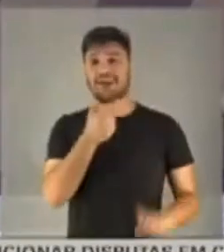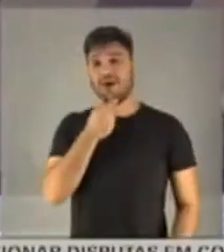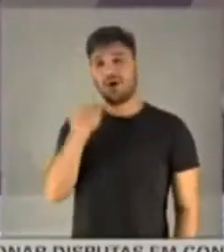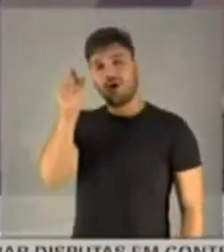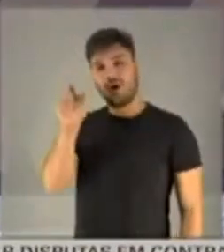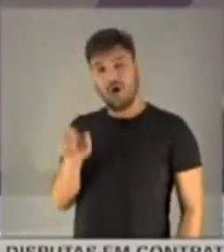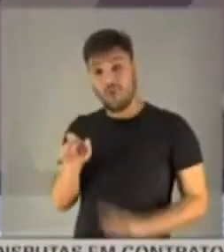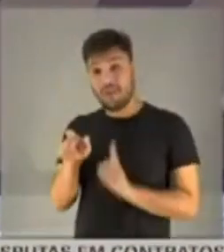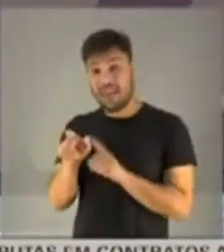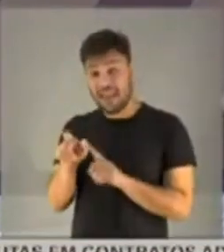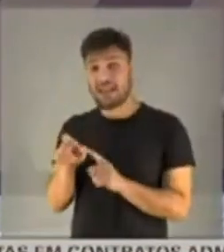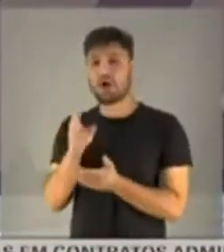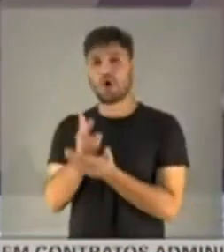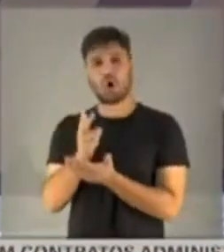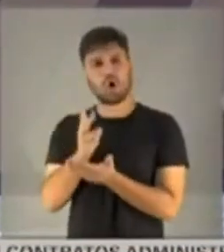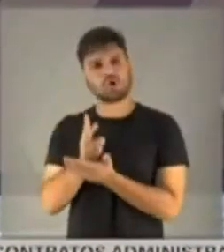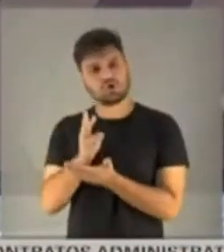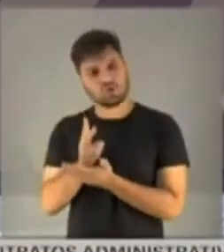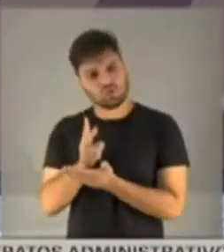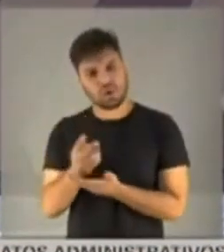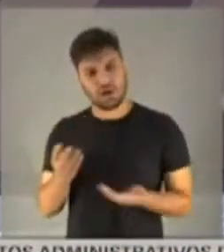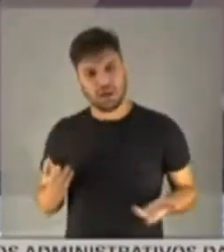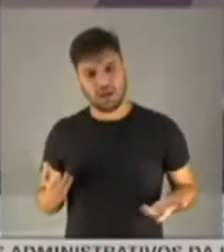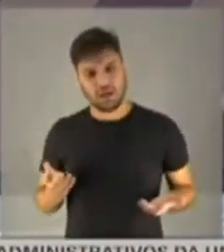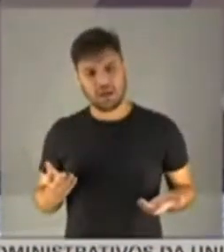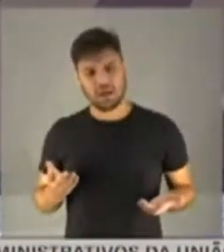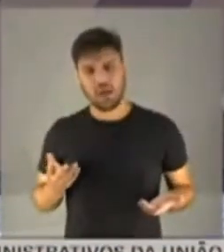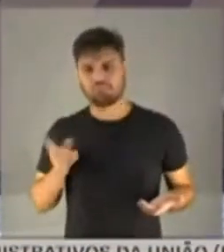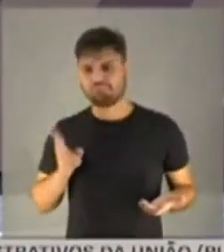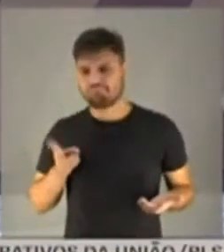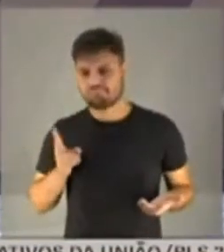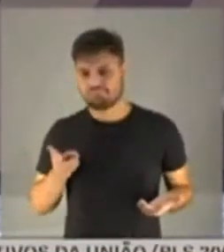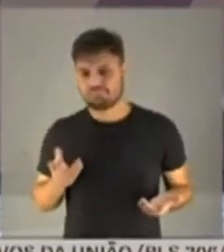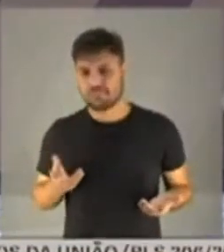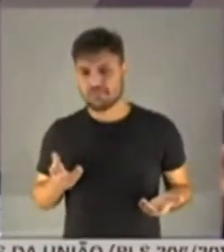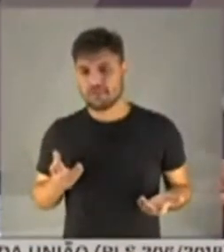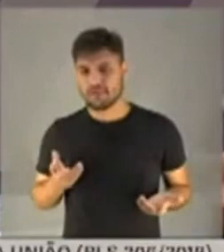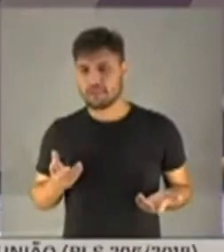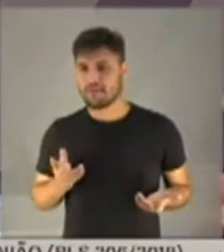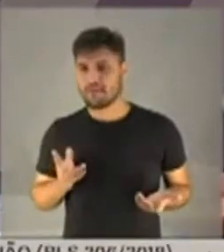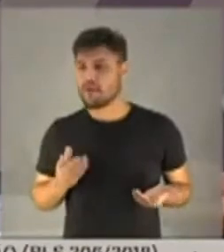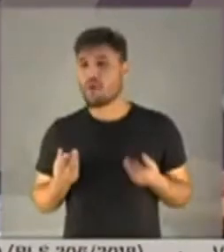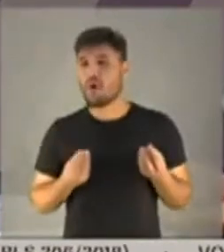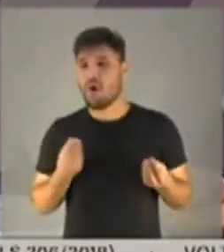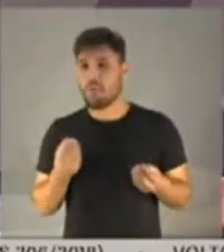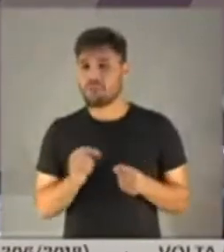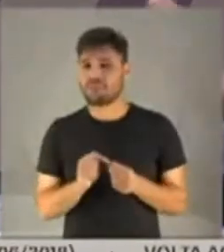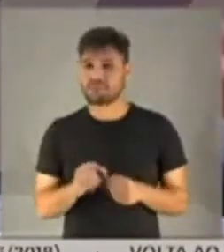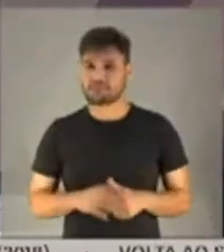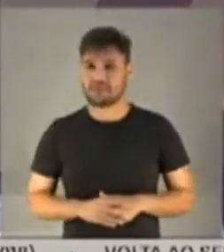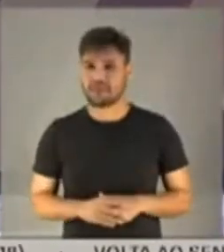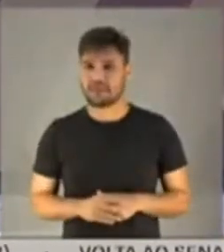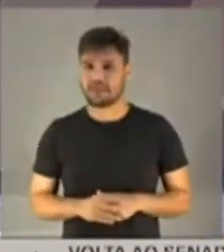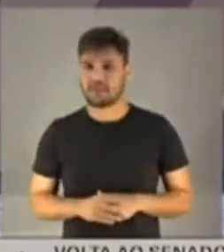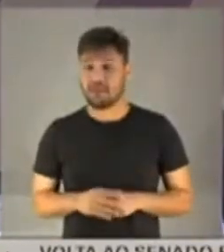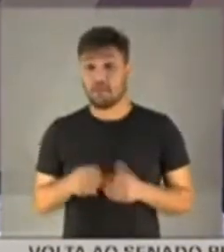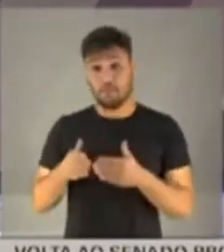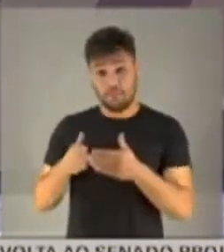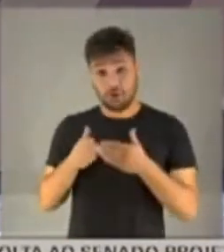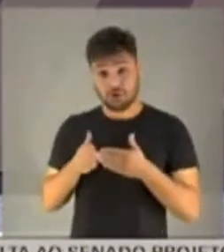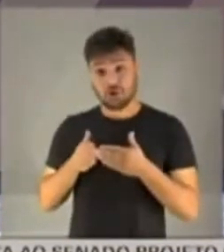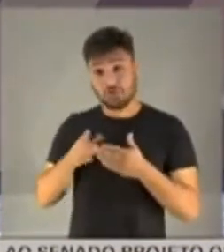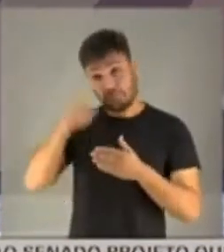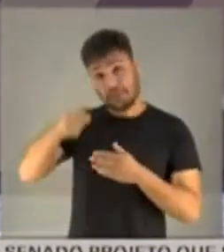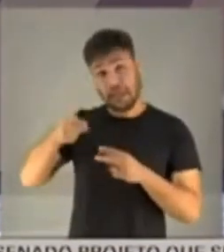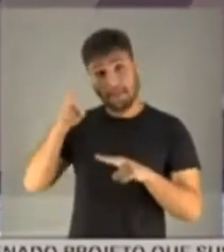a reincidir, nós não temos outra coisa a fazer, seu presidente, se não requisitar a